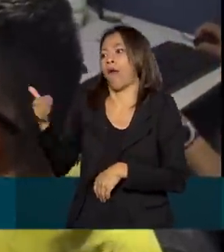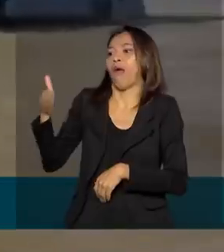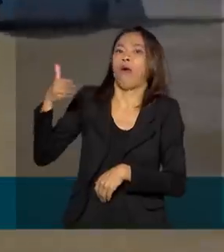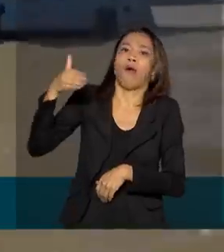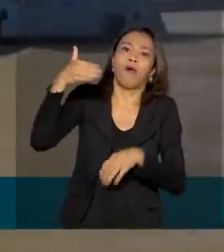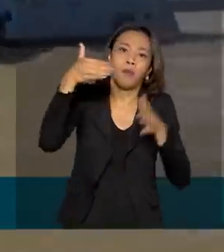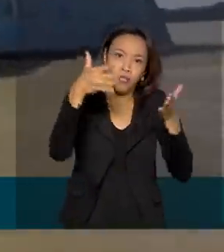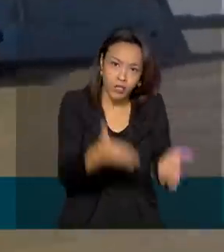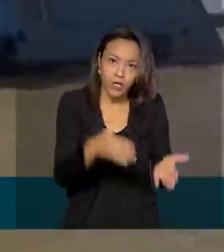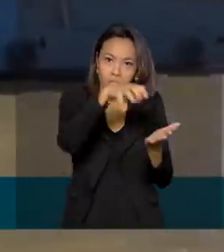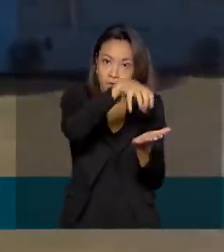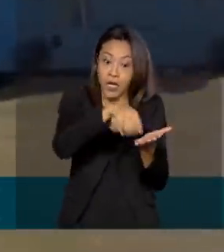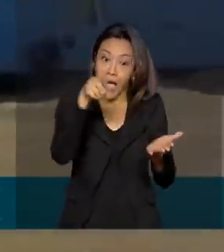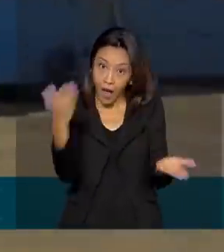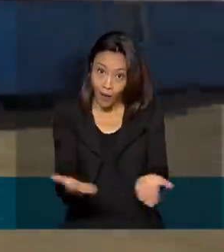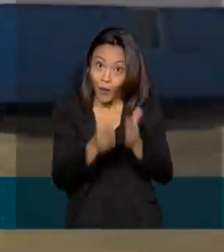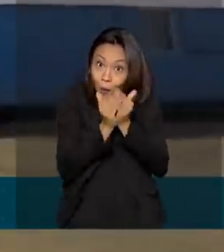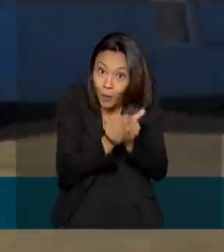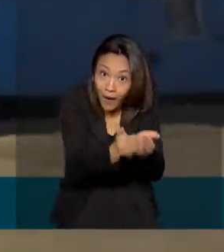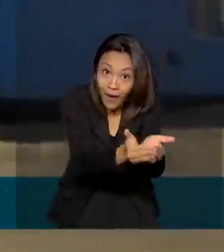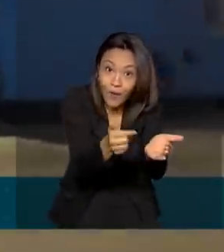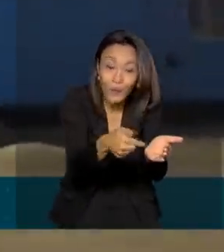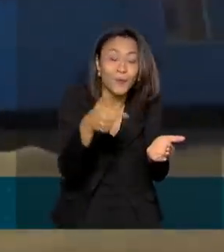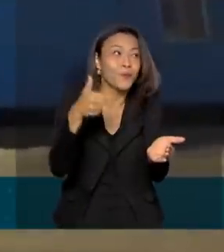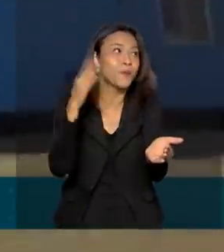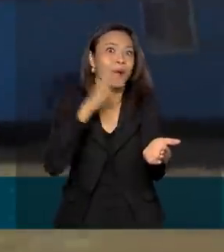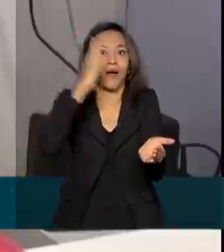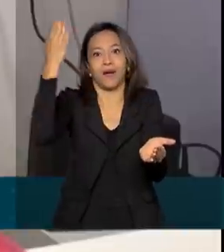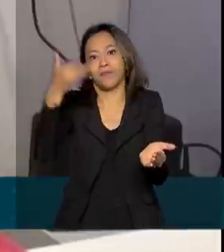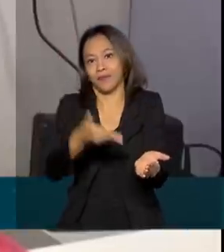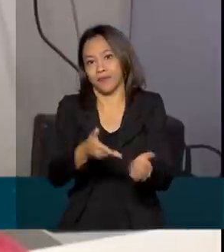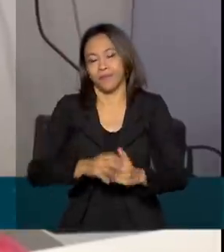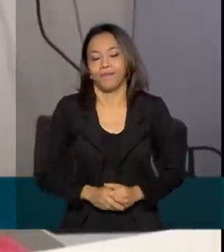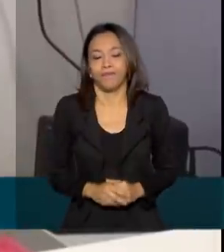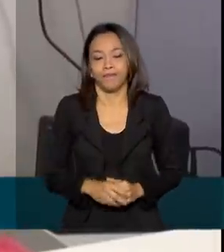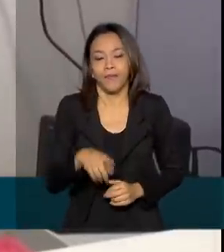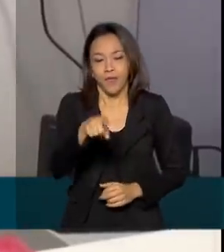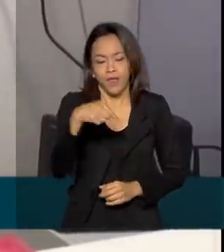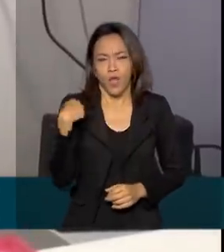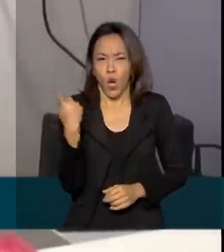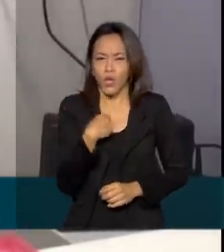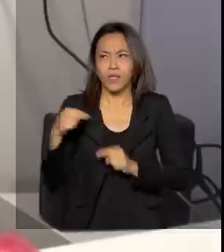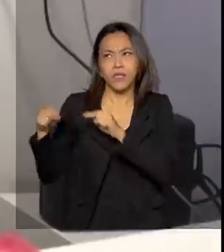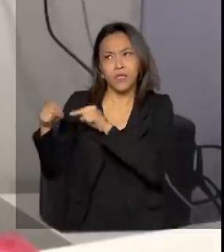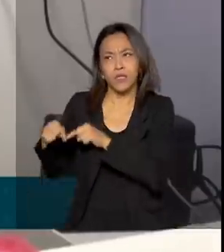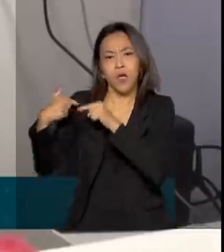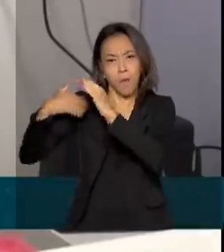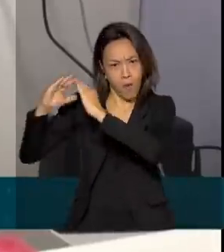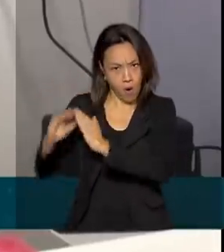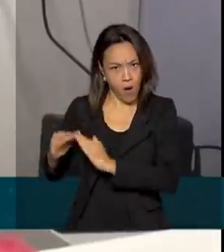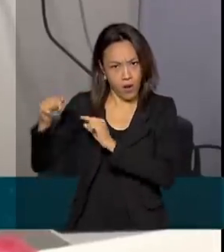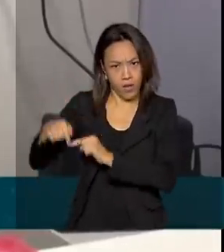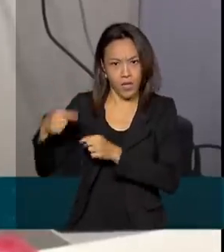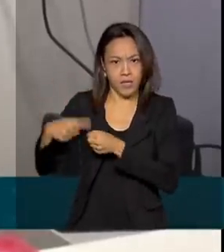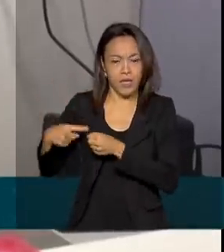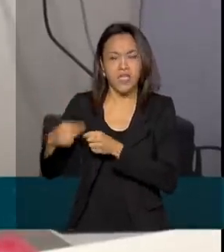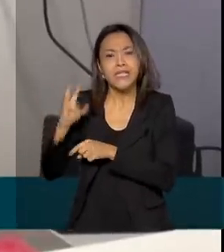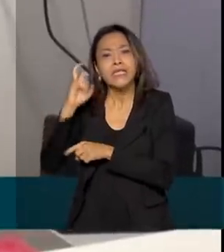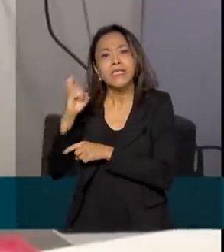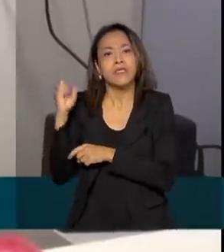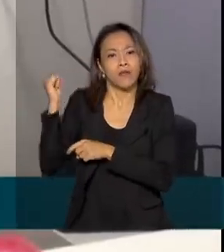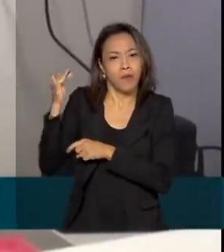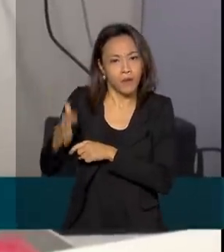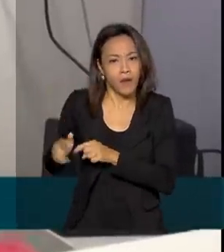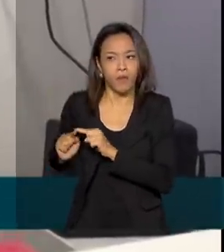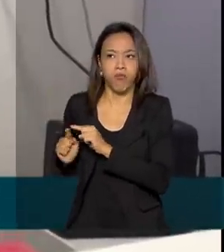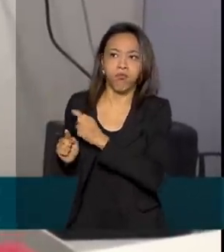agência. Com o breve barco, a viagem foi bem mais rápida. A gente saiu de lá, de onde a gente mora, cinco horas da